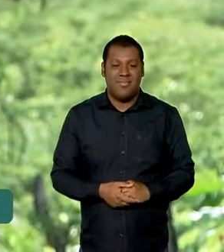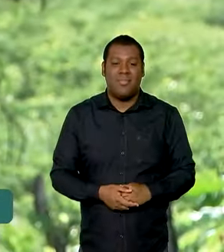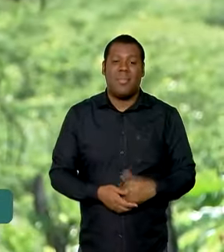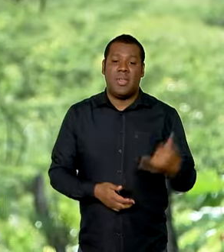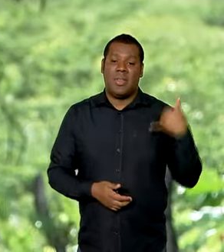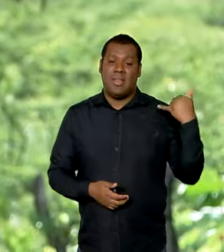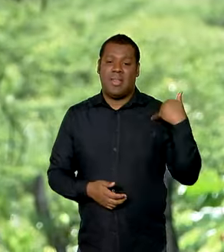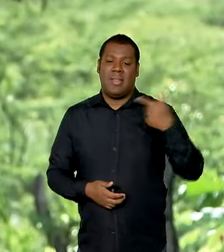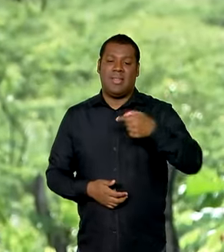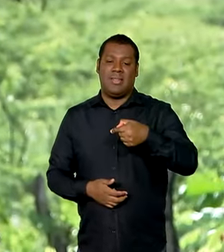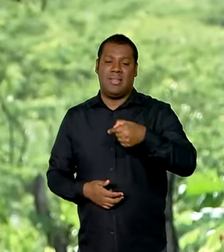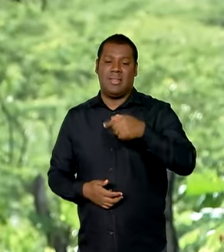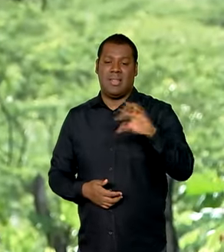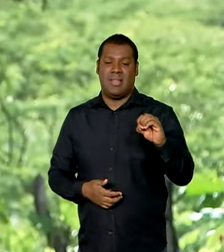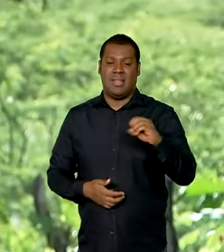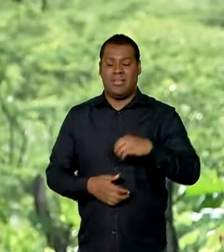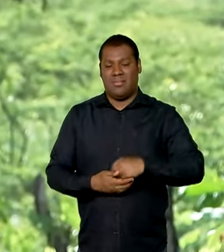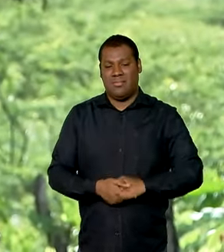anos.